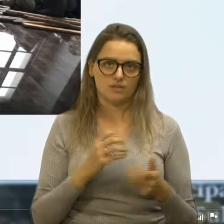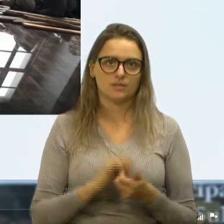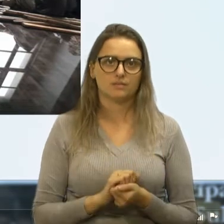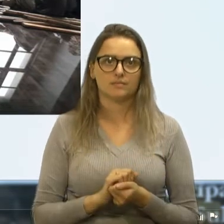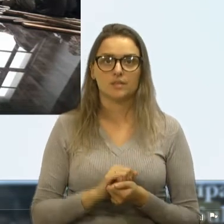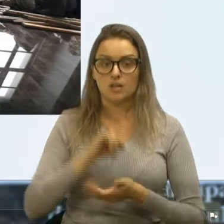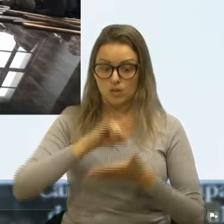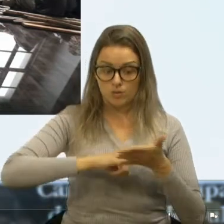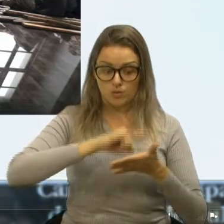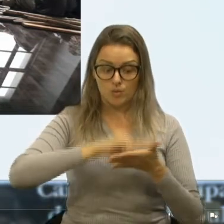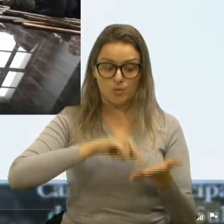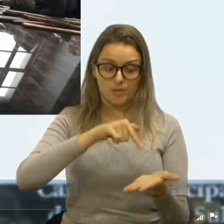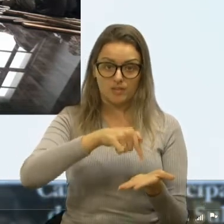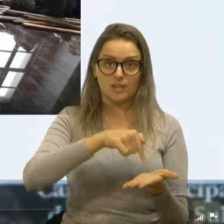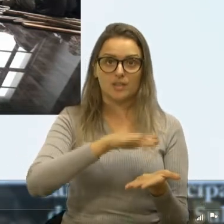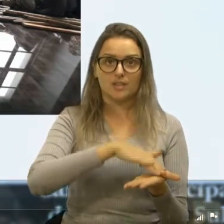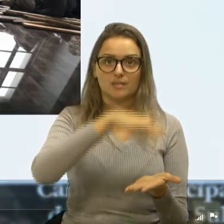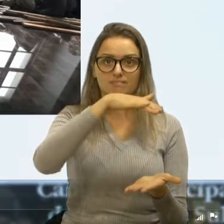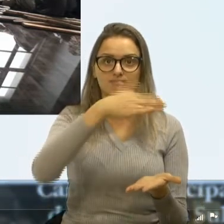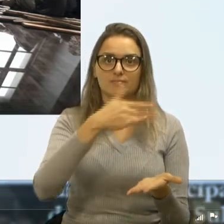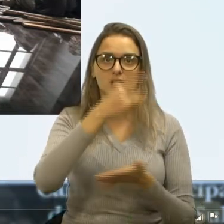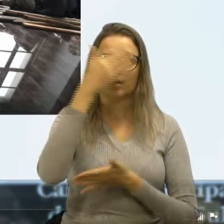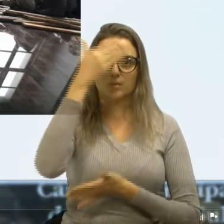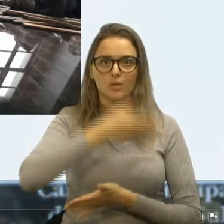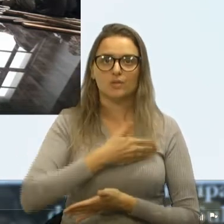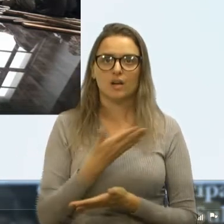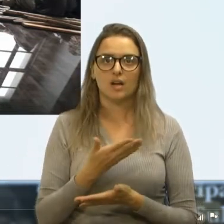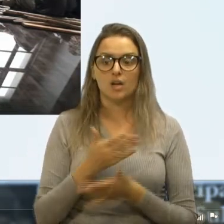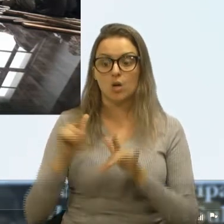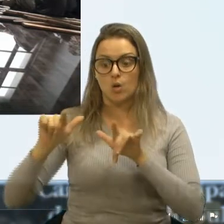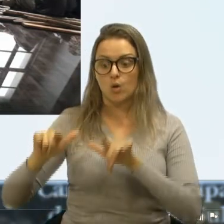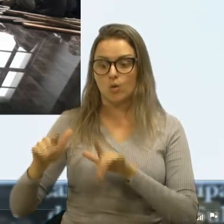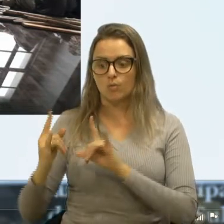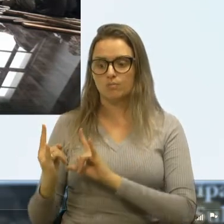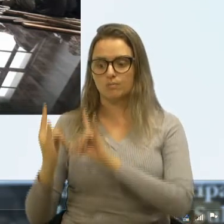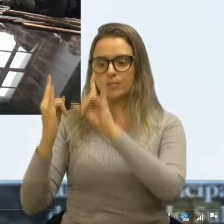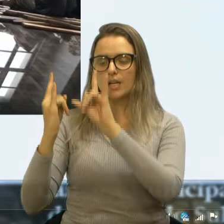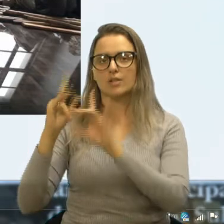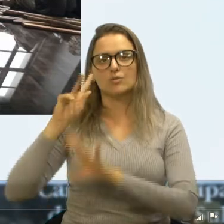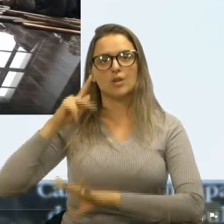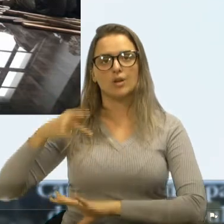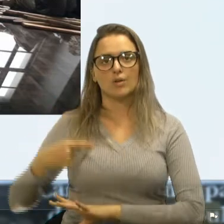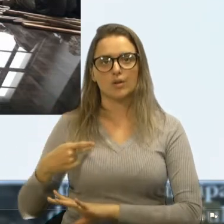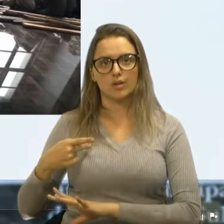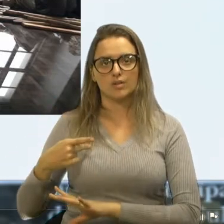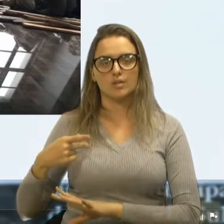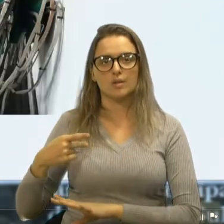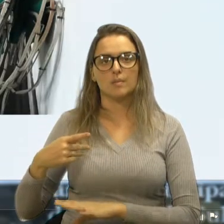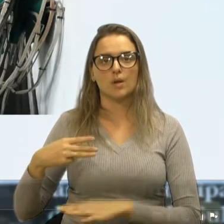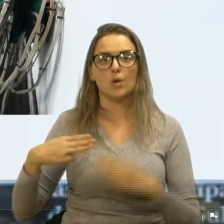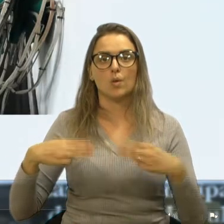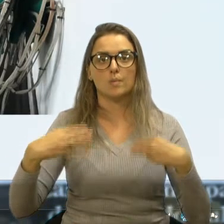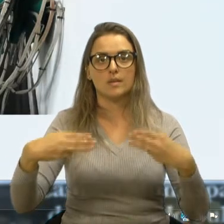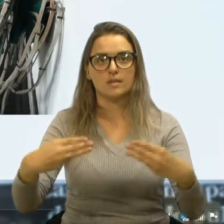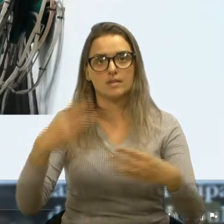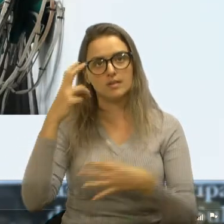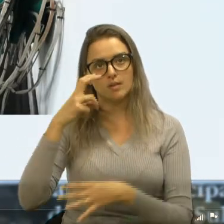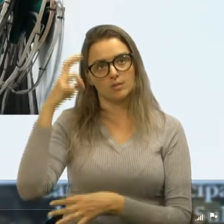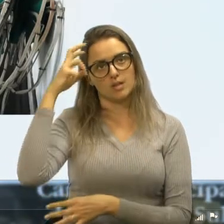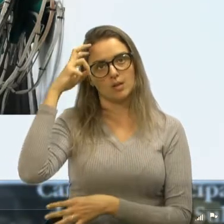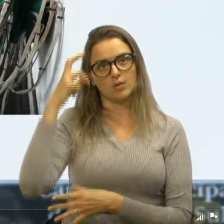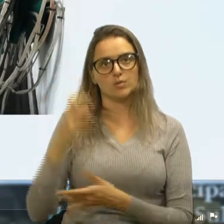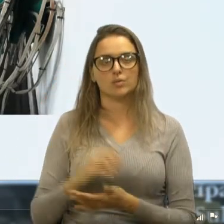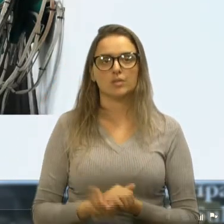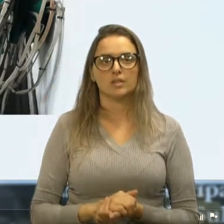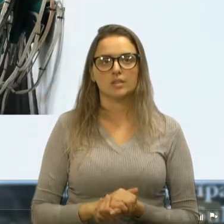documentos, um local que foi reconhecido pelo Ministério da Cultura. Está aqui, olha